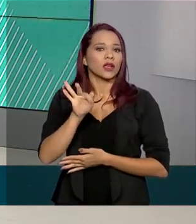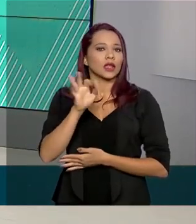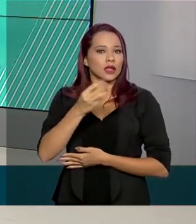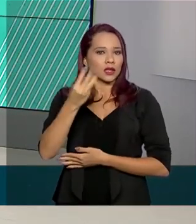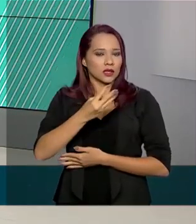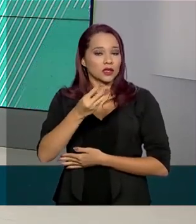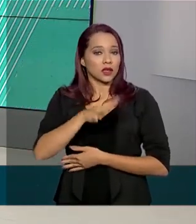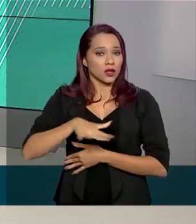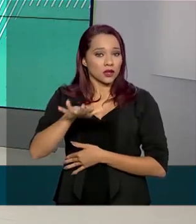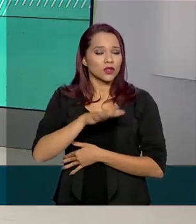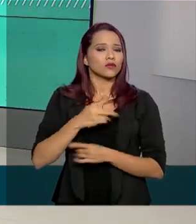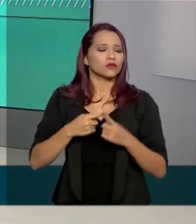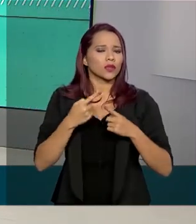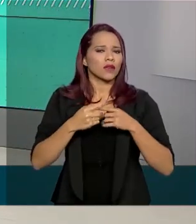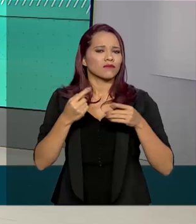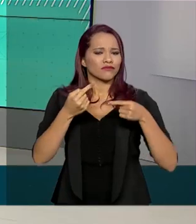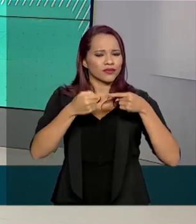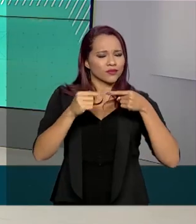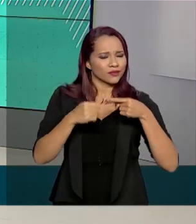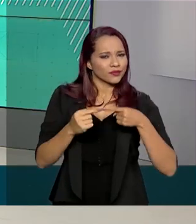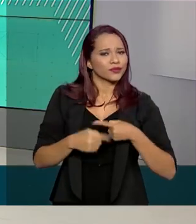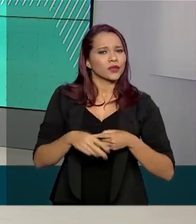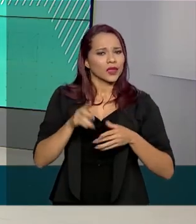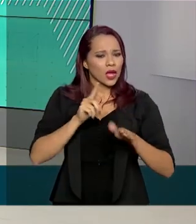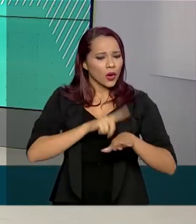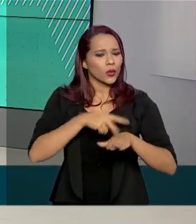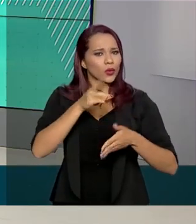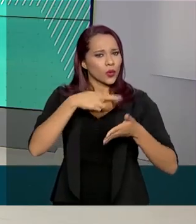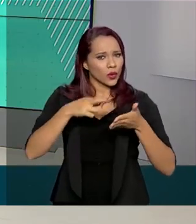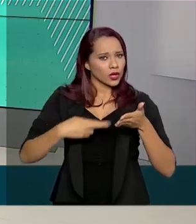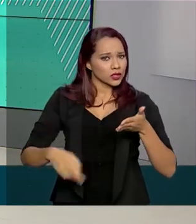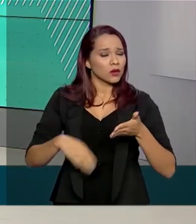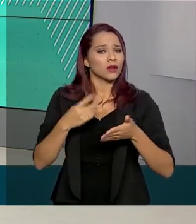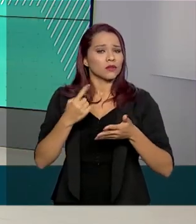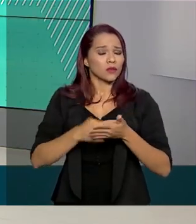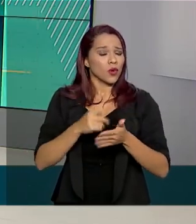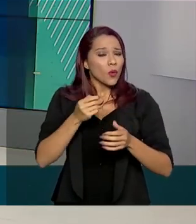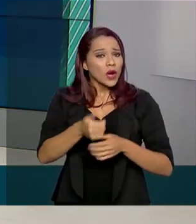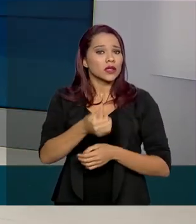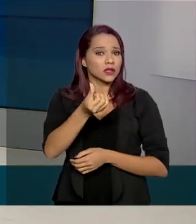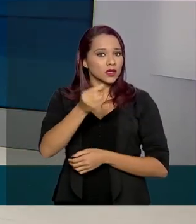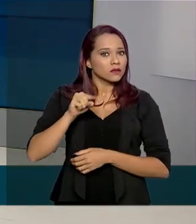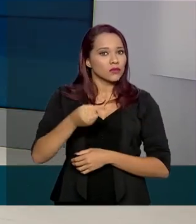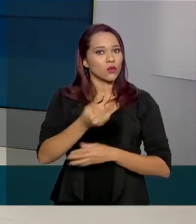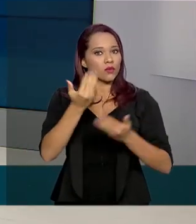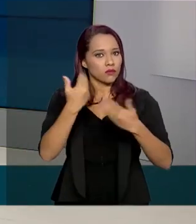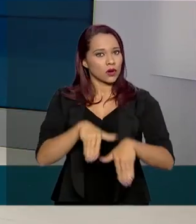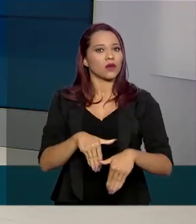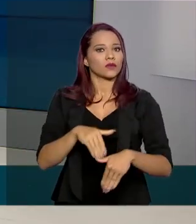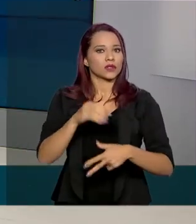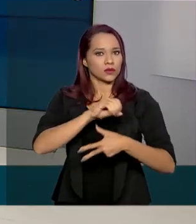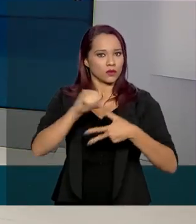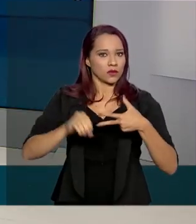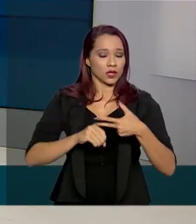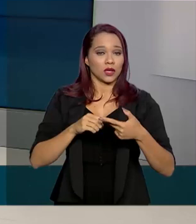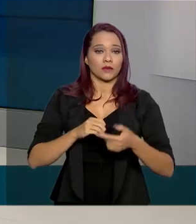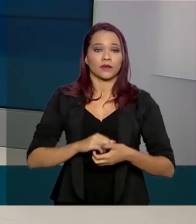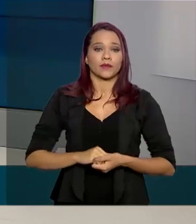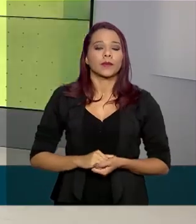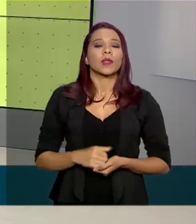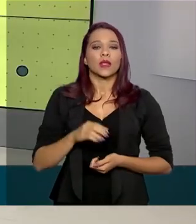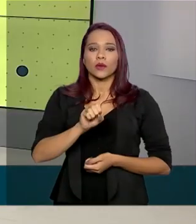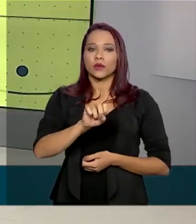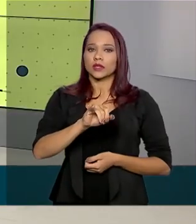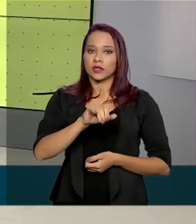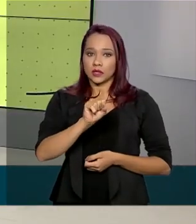em razão de inconsistências na correção de quase 6 mil provas do Exame Nacional do Ensino Médio de 2019. O